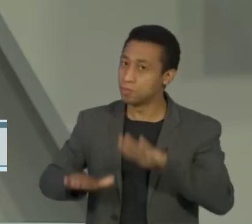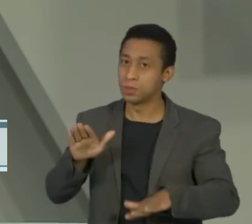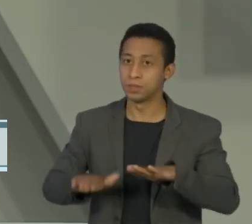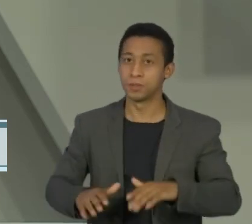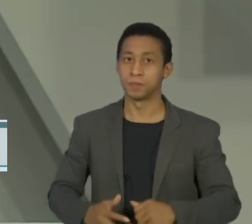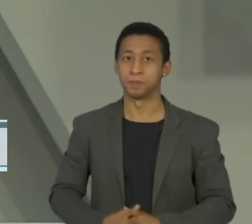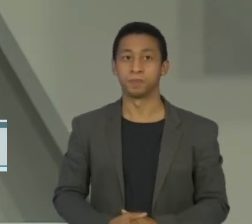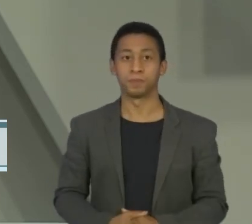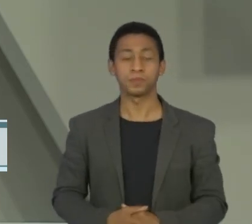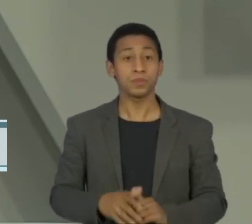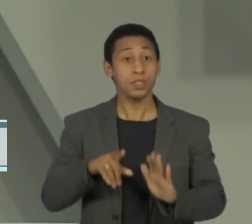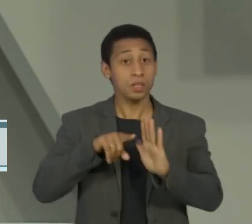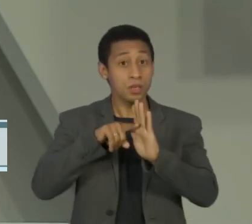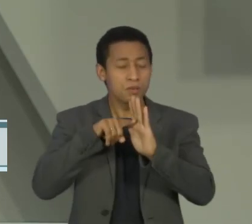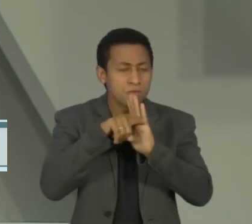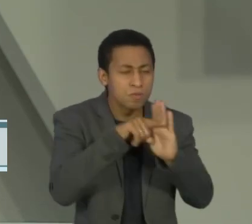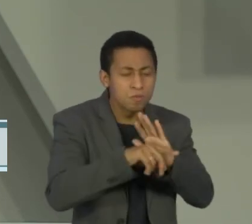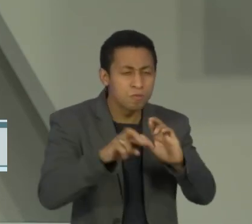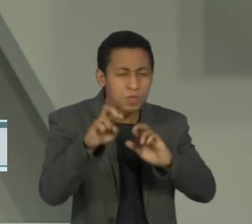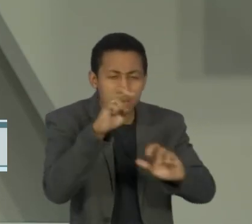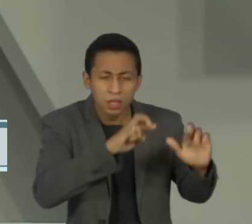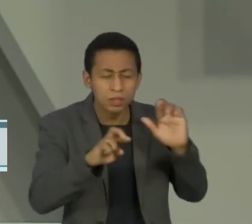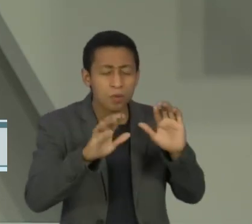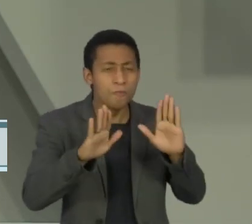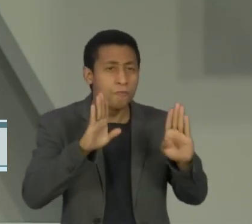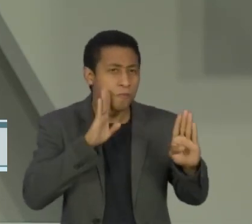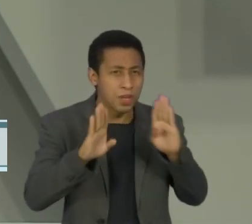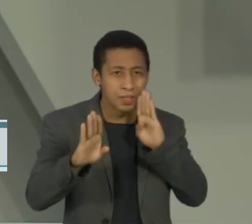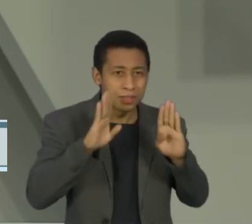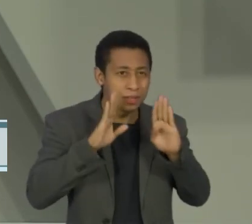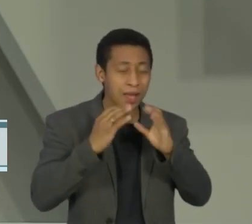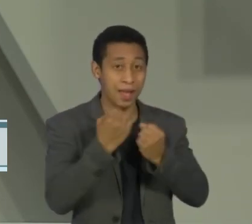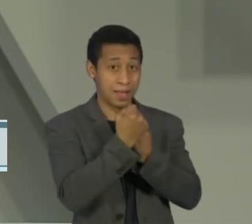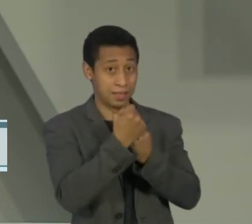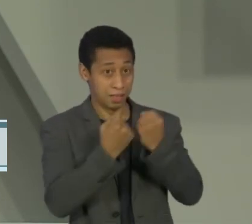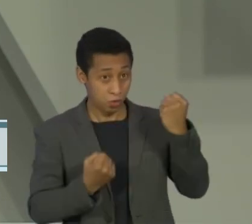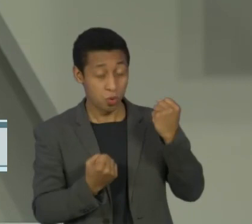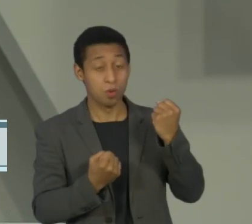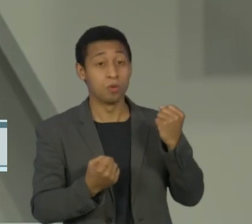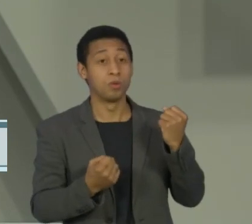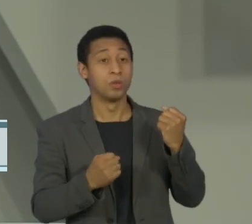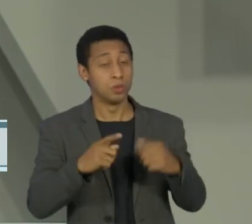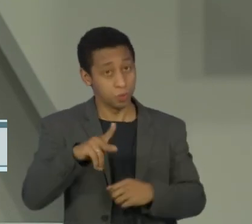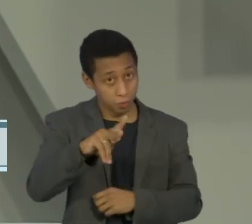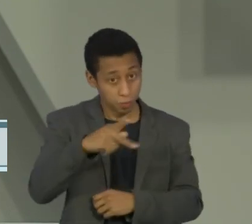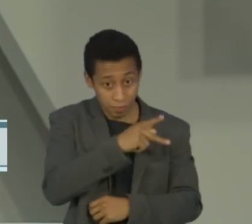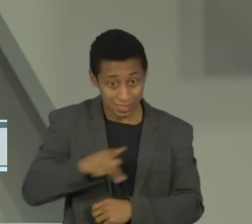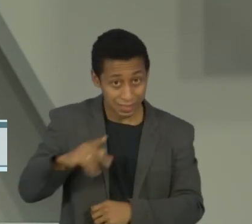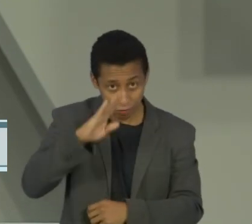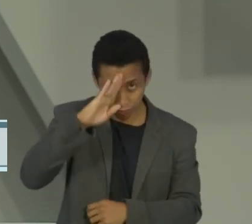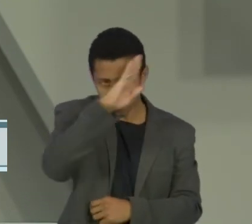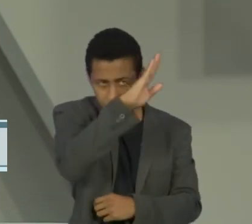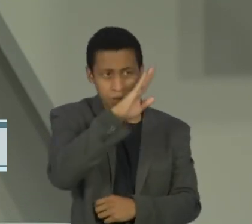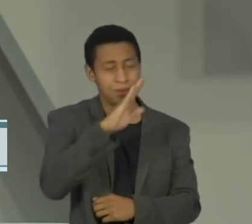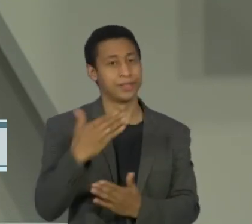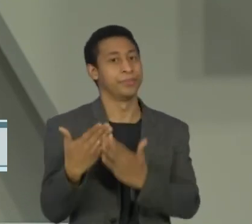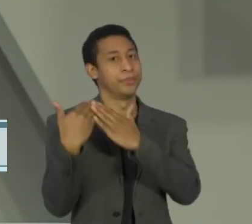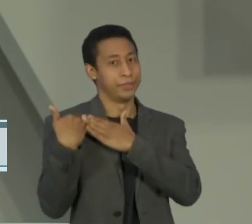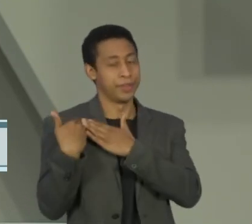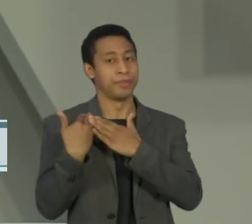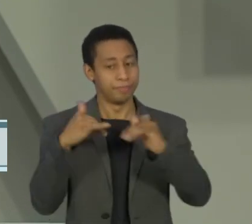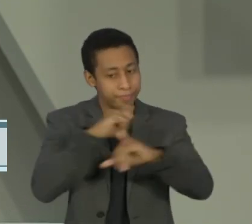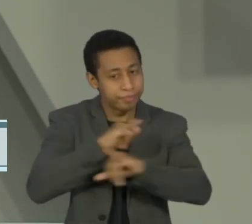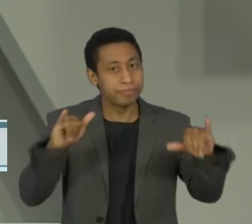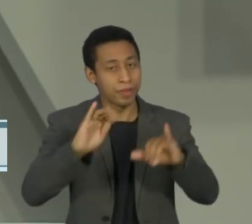A investigação do Facebook aponta que assessor do presidente Bolsonaro era responsável por página de fake news na rede social.